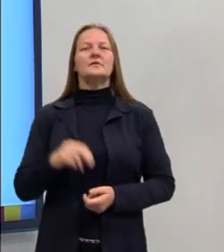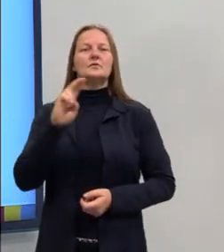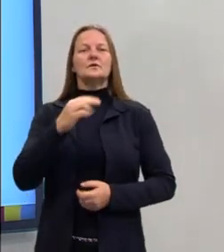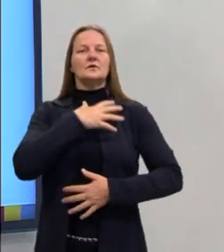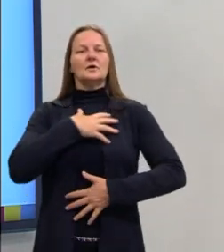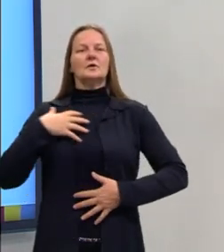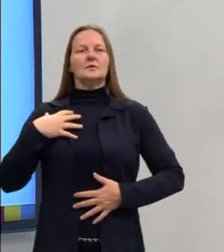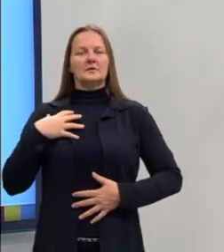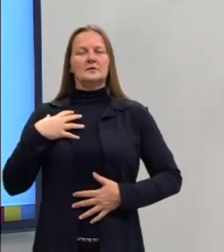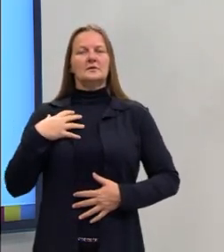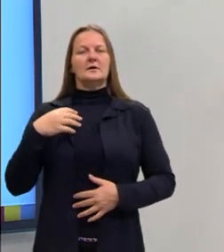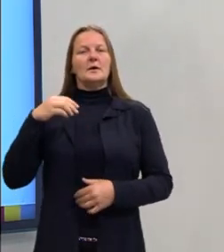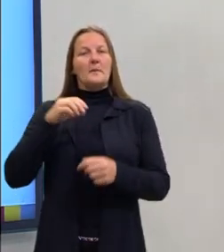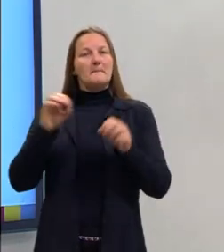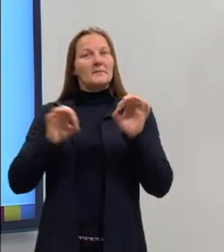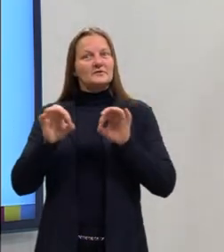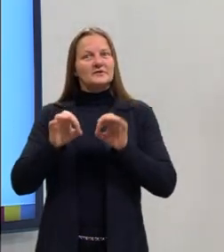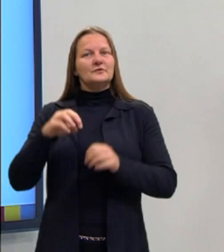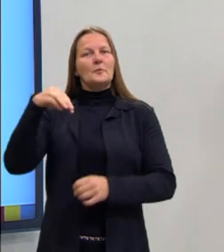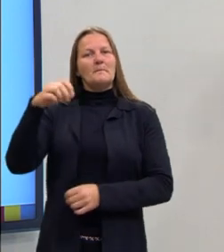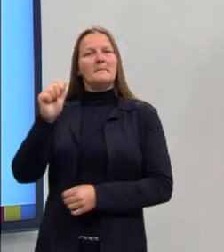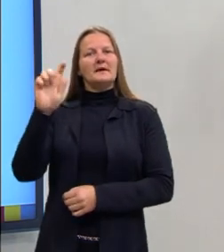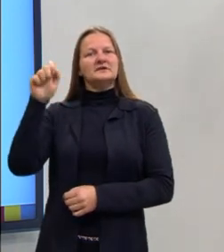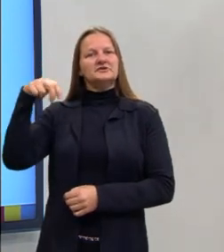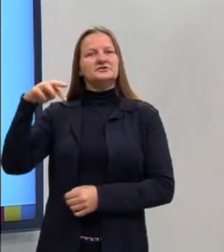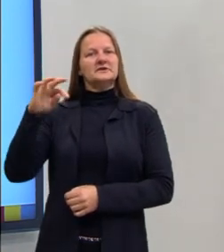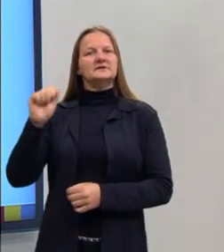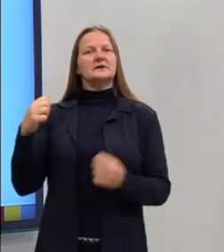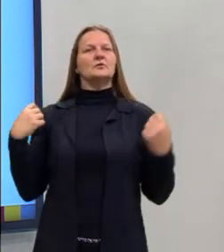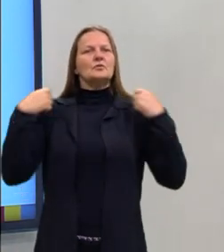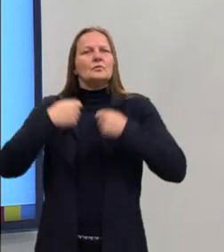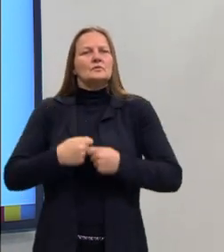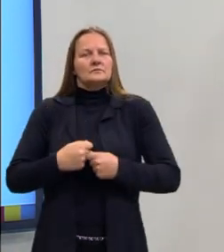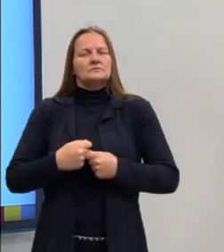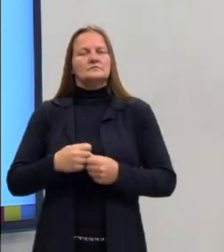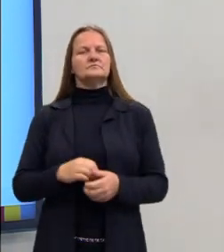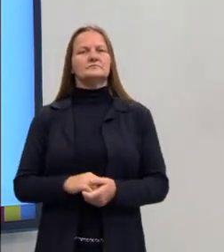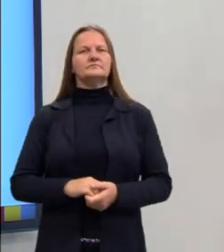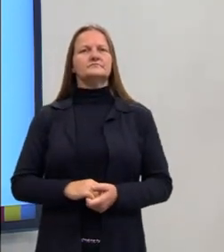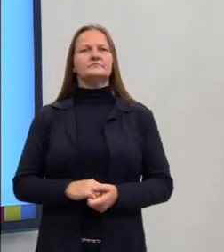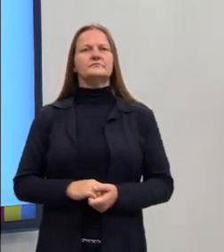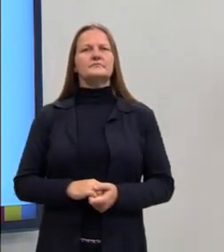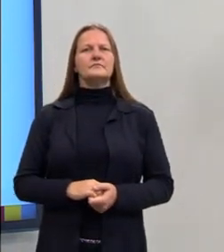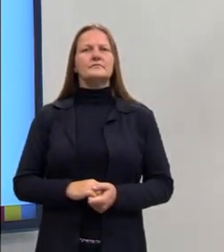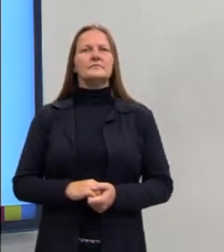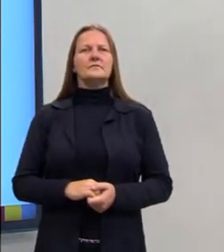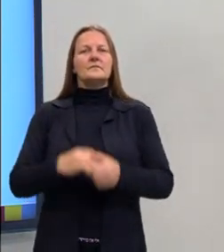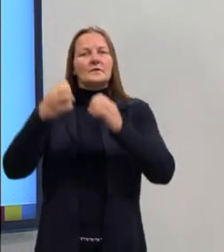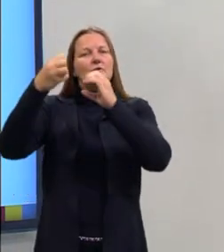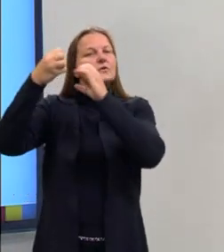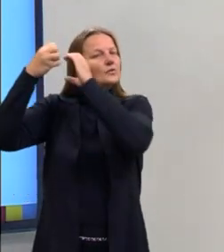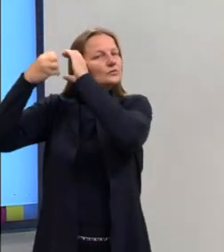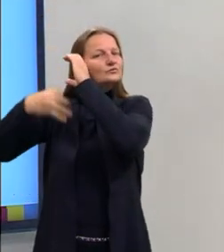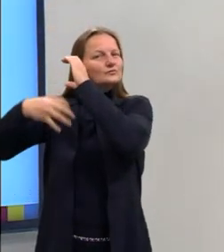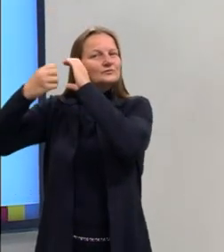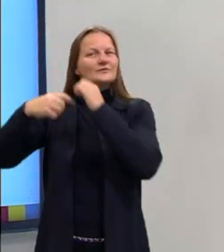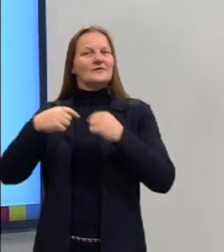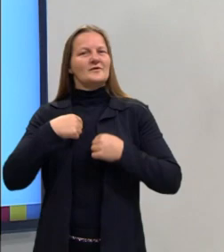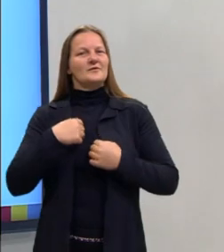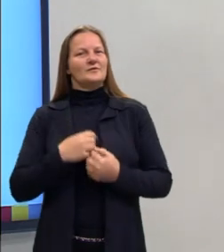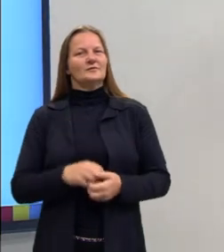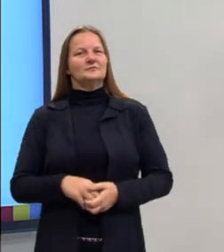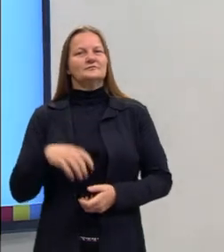vestindo a camiseta do nosso projeto, que é magenta, e por cima um casaco, tá? Então esse que eu descrevi aí para você sou eu,